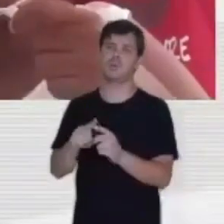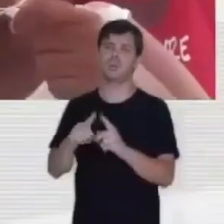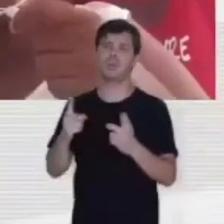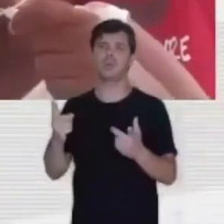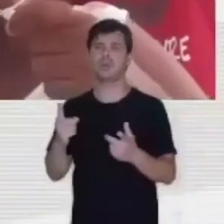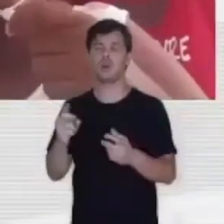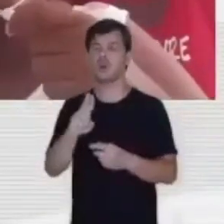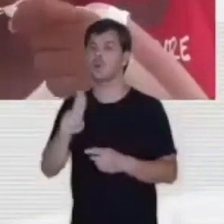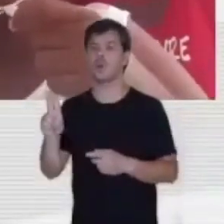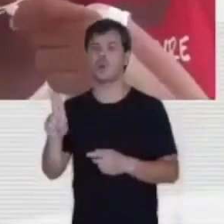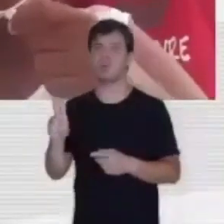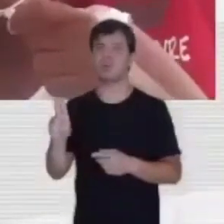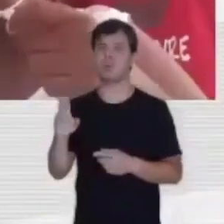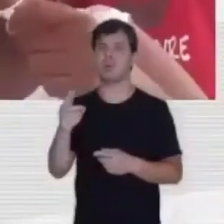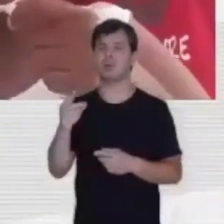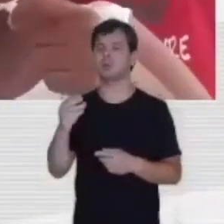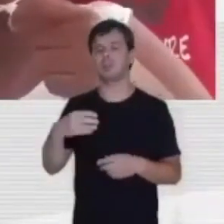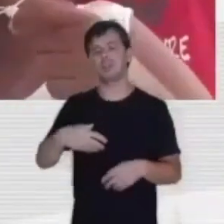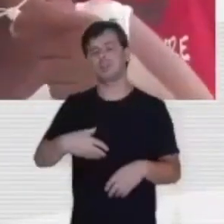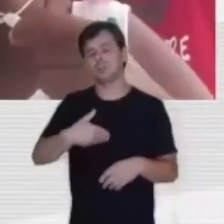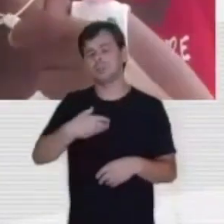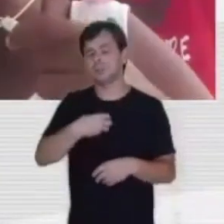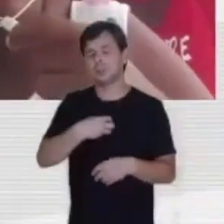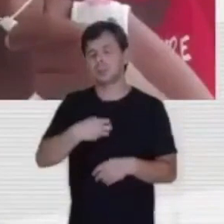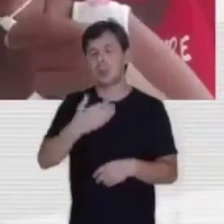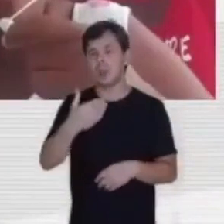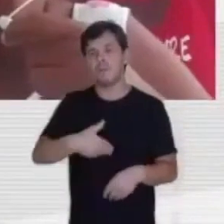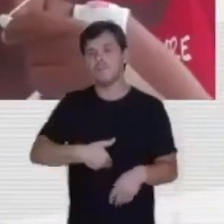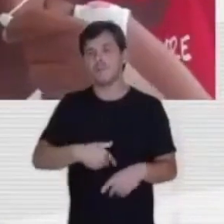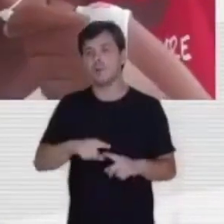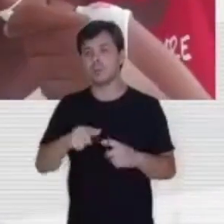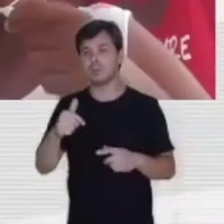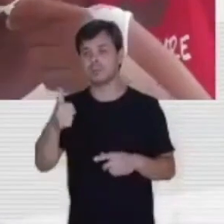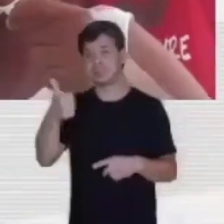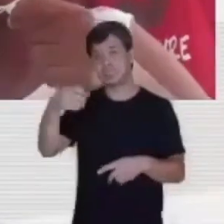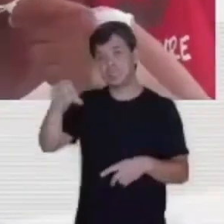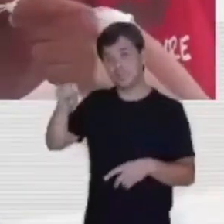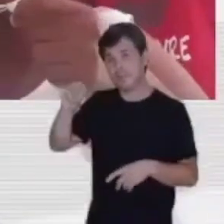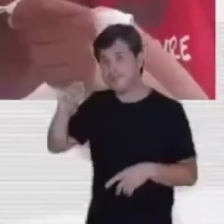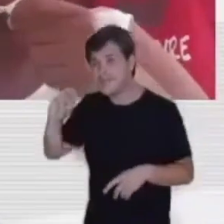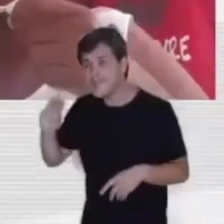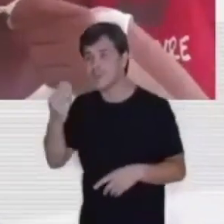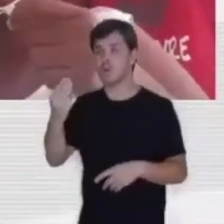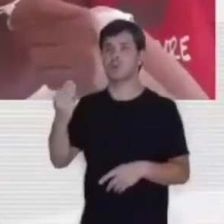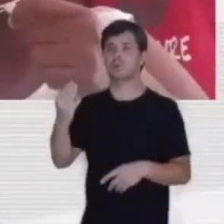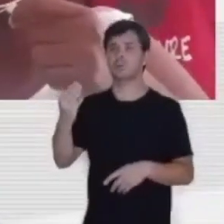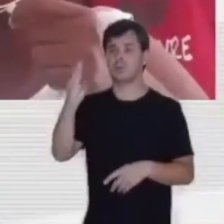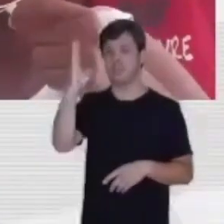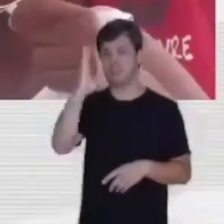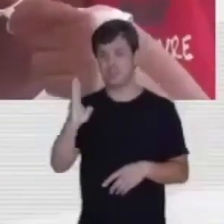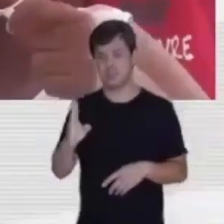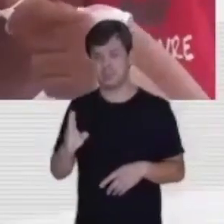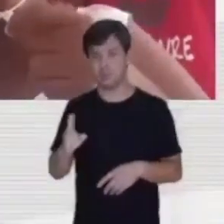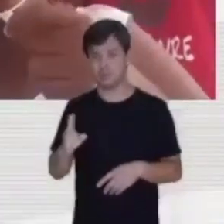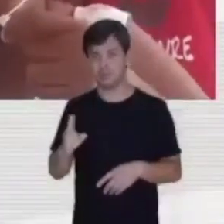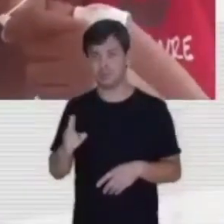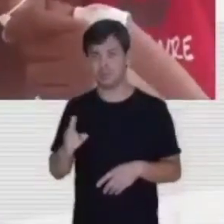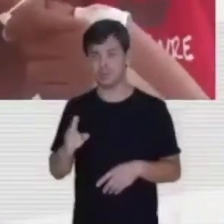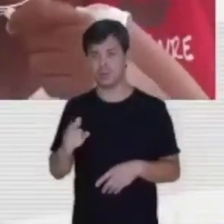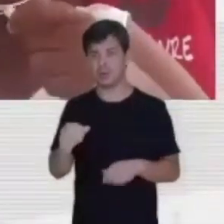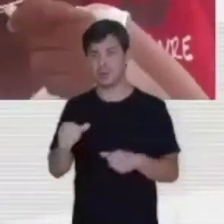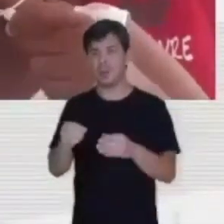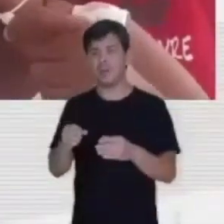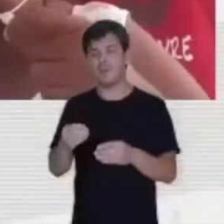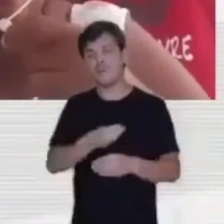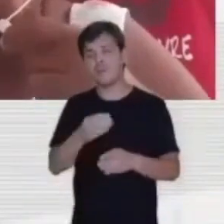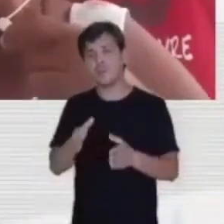nome muito bonito para dizer que está passando fome. E 19 milhões de brasileiras e brasileiros vivendo em extrema